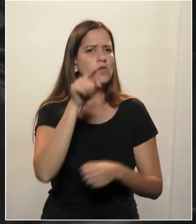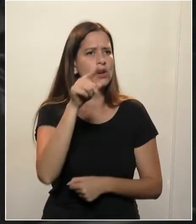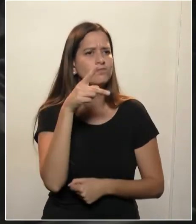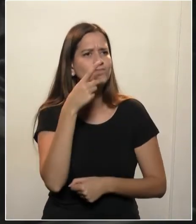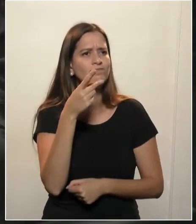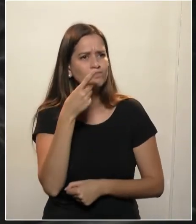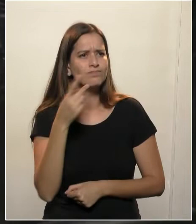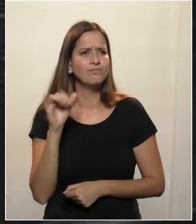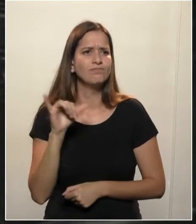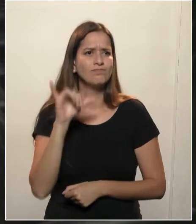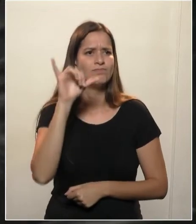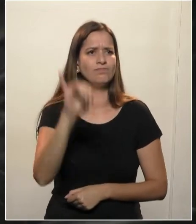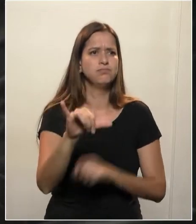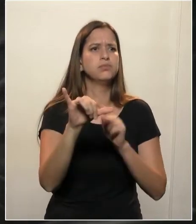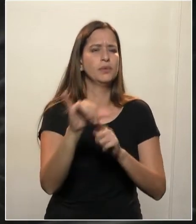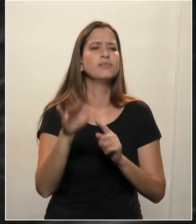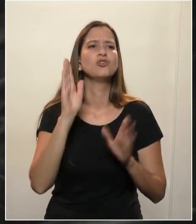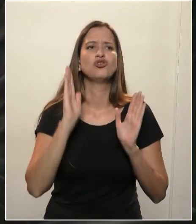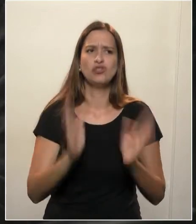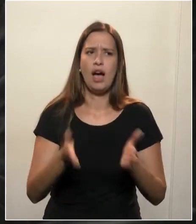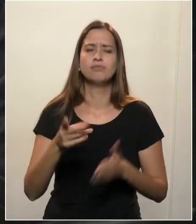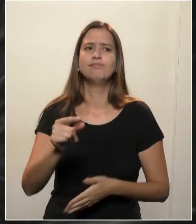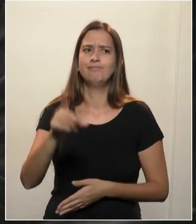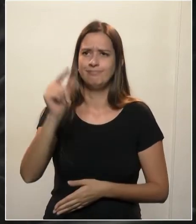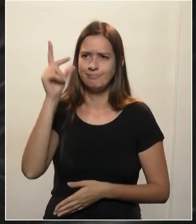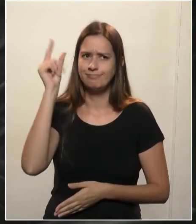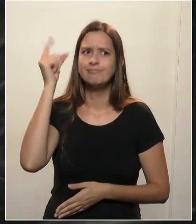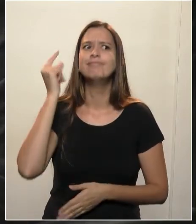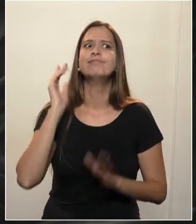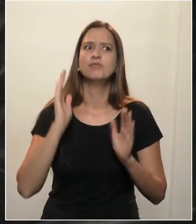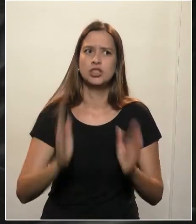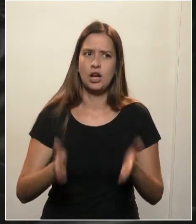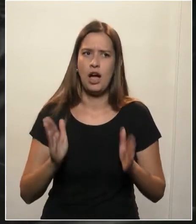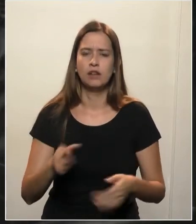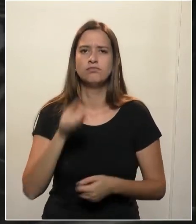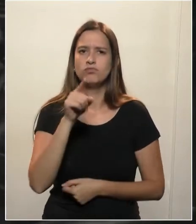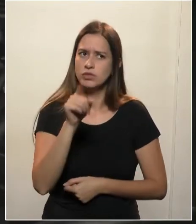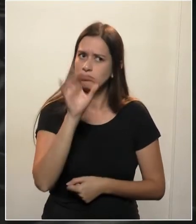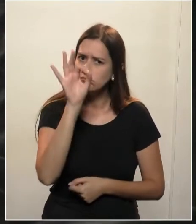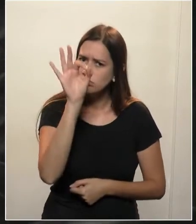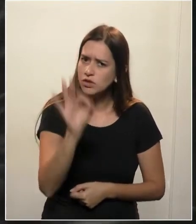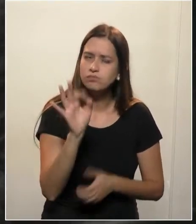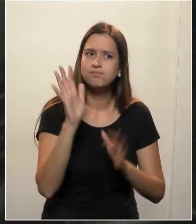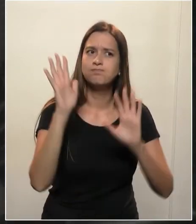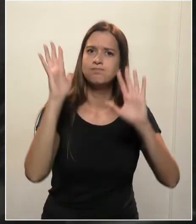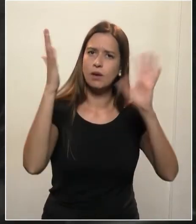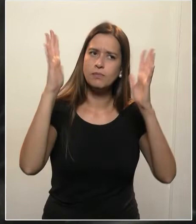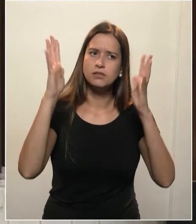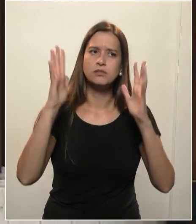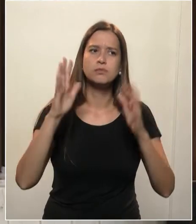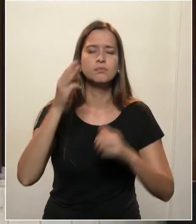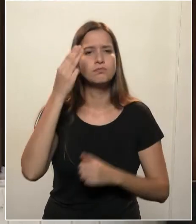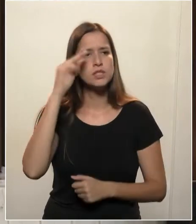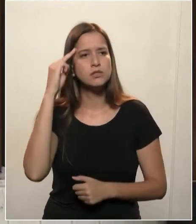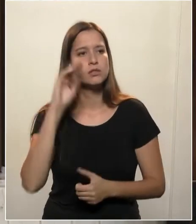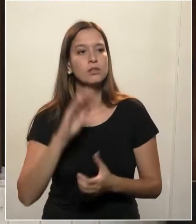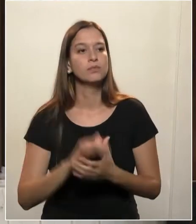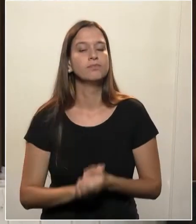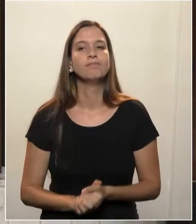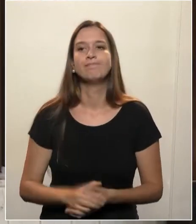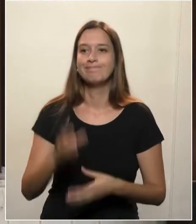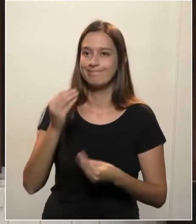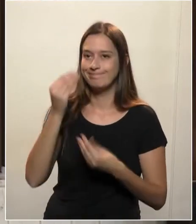vinha falando isso há algum tempo, o senhor está corretíssimo. Parabéns, deputado Terceiro. Eu que agradeço, deputado Miquel.